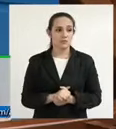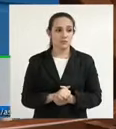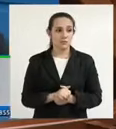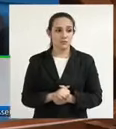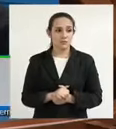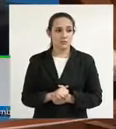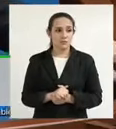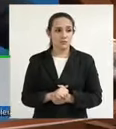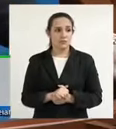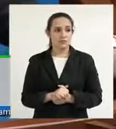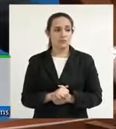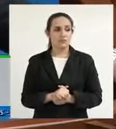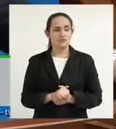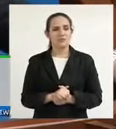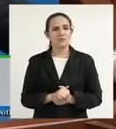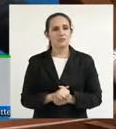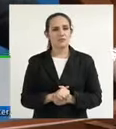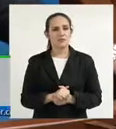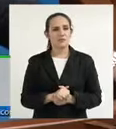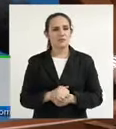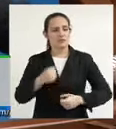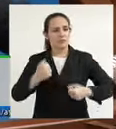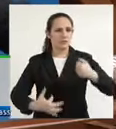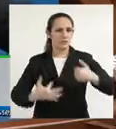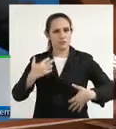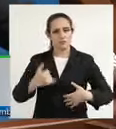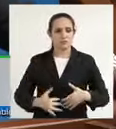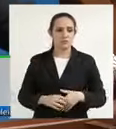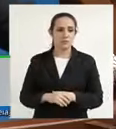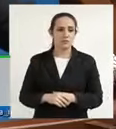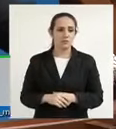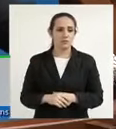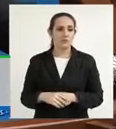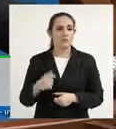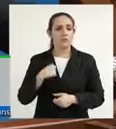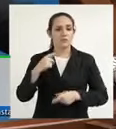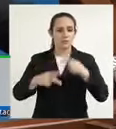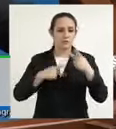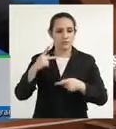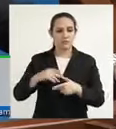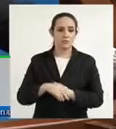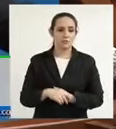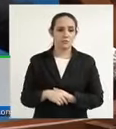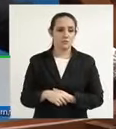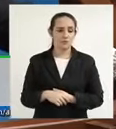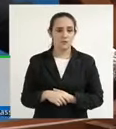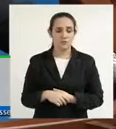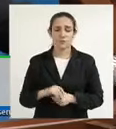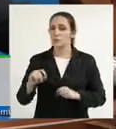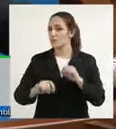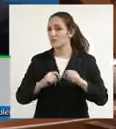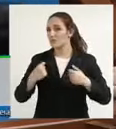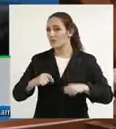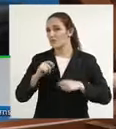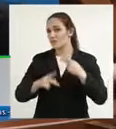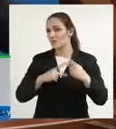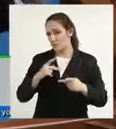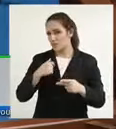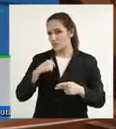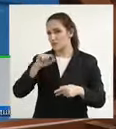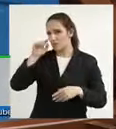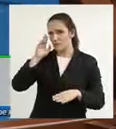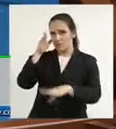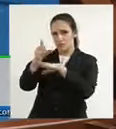uma parte, uma fala, lá, deputado Cabalmi, eu disse também que, o que precisava fazer, o governo